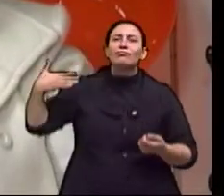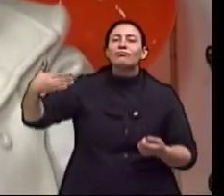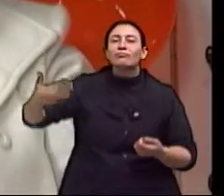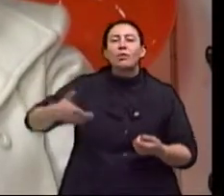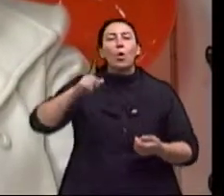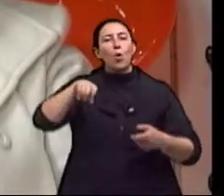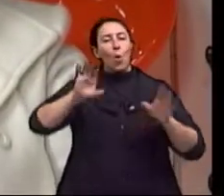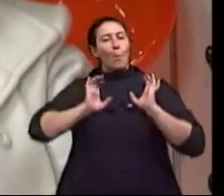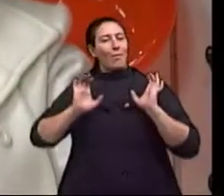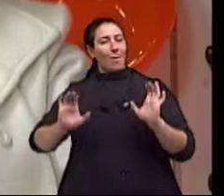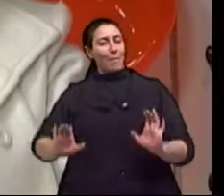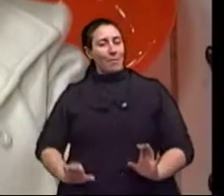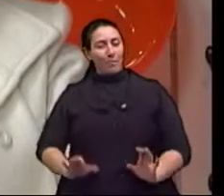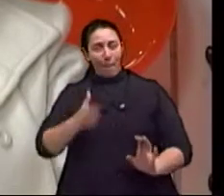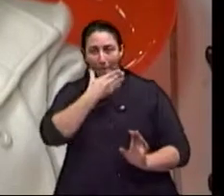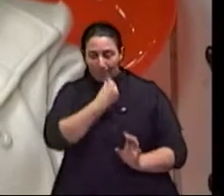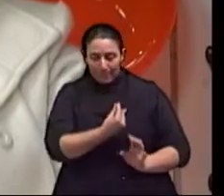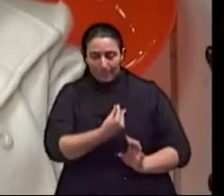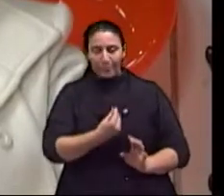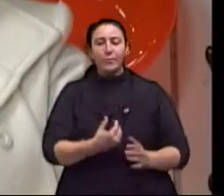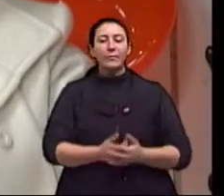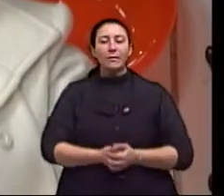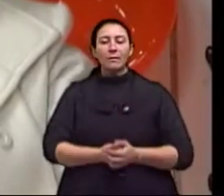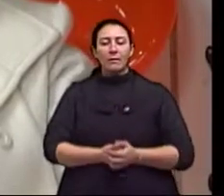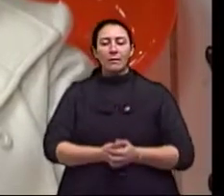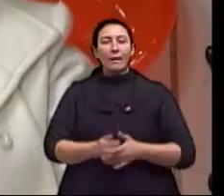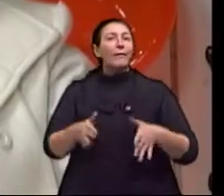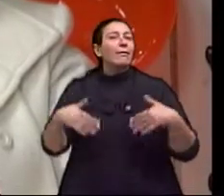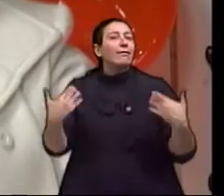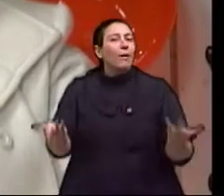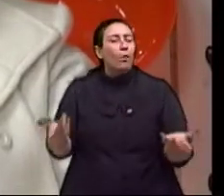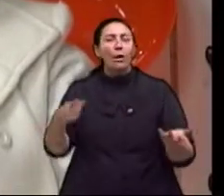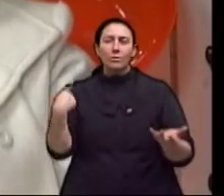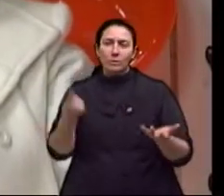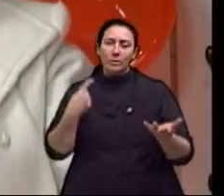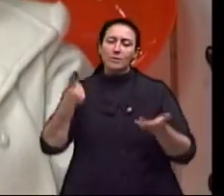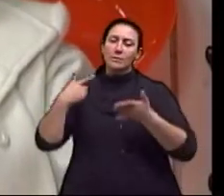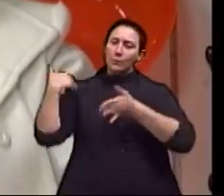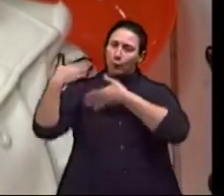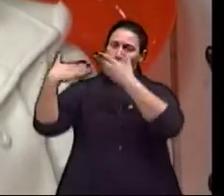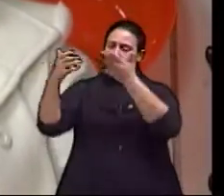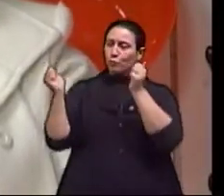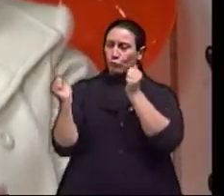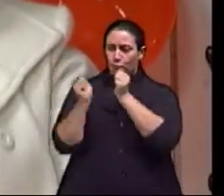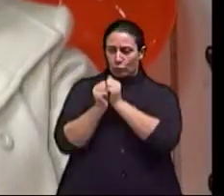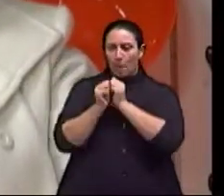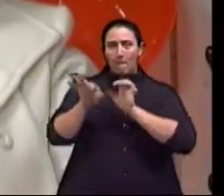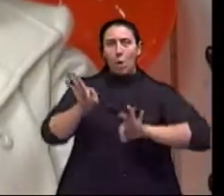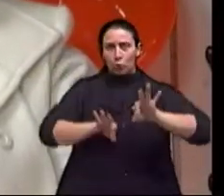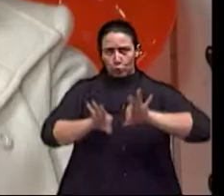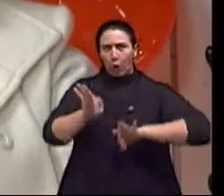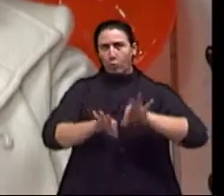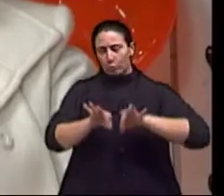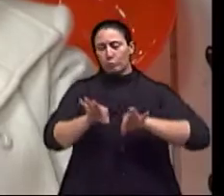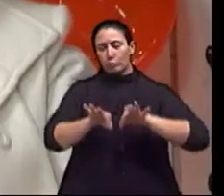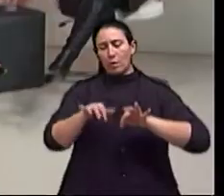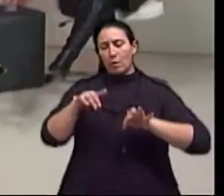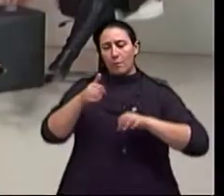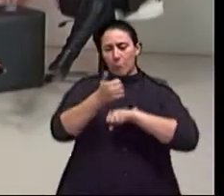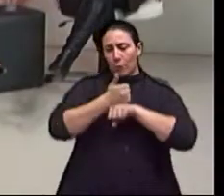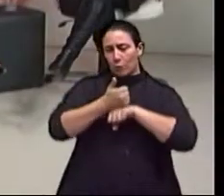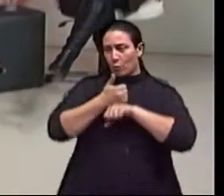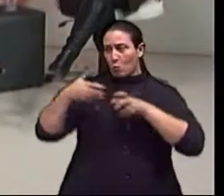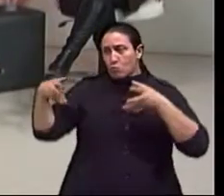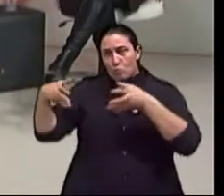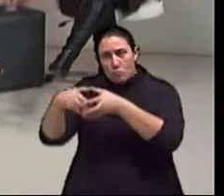comportamento masculino. Então, nós desenvolvemos um projeto com um grupo de profissionais,